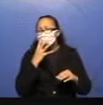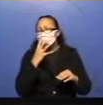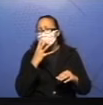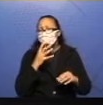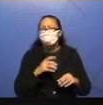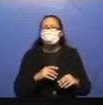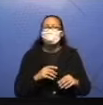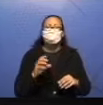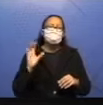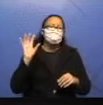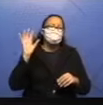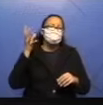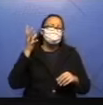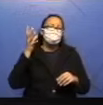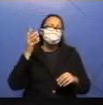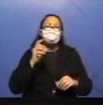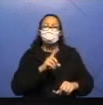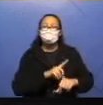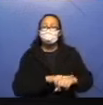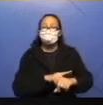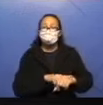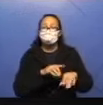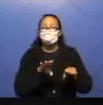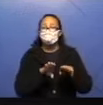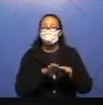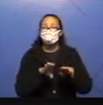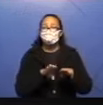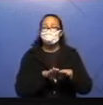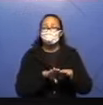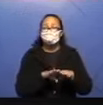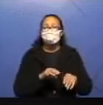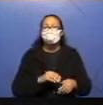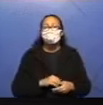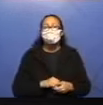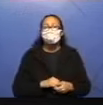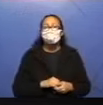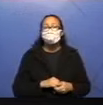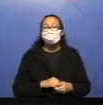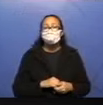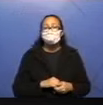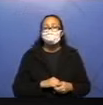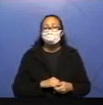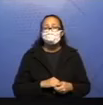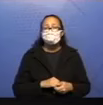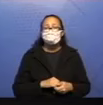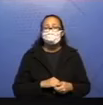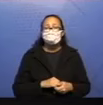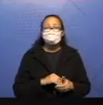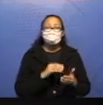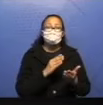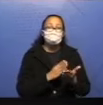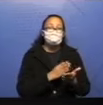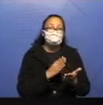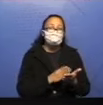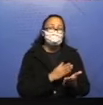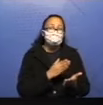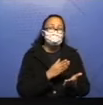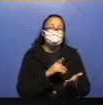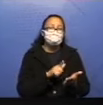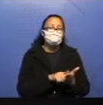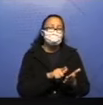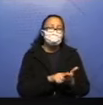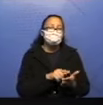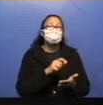que se passa a história. Segunda dica, em uma folha do seu caderno, reescreva a fábula,